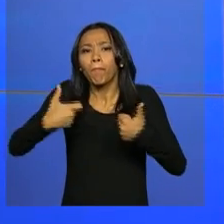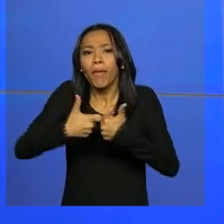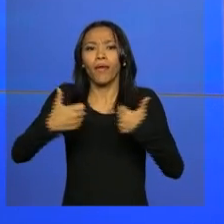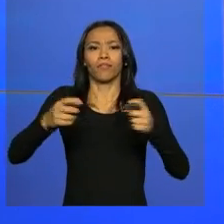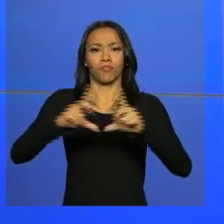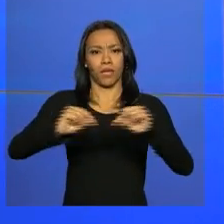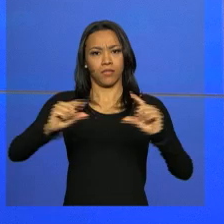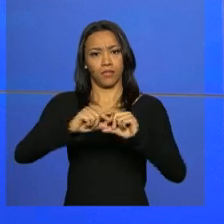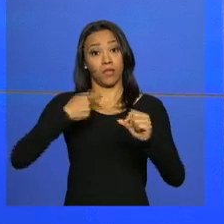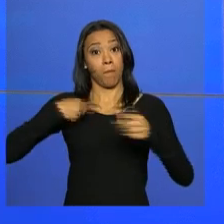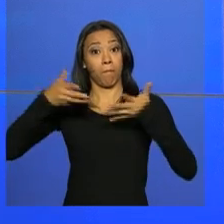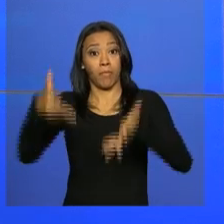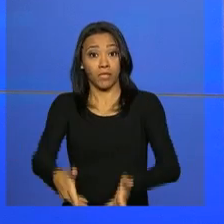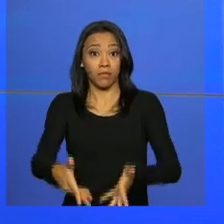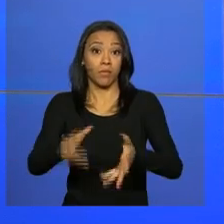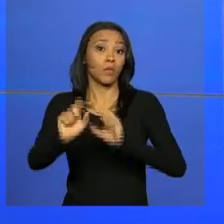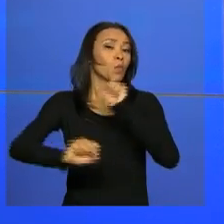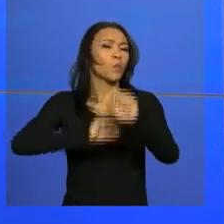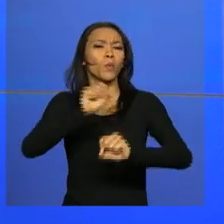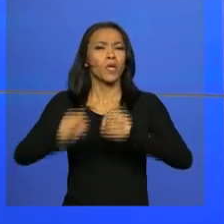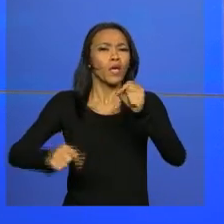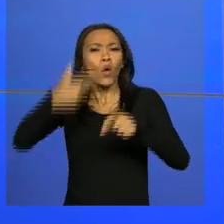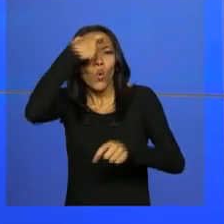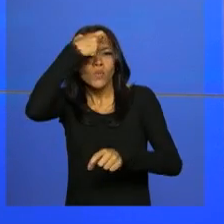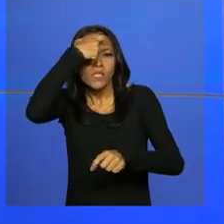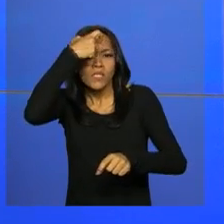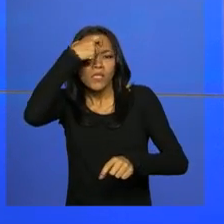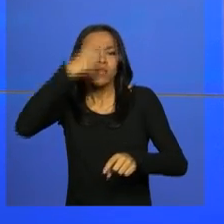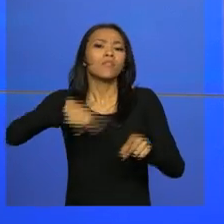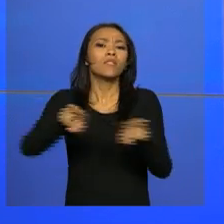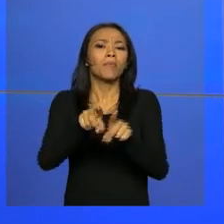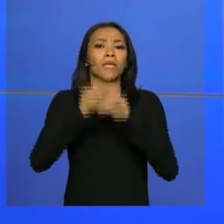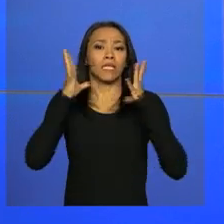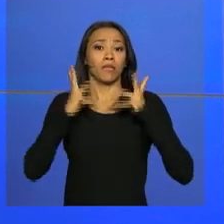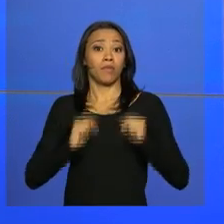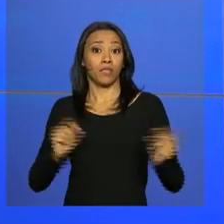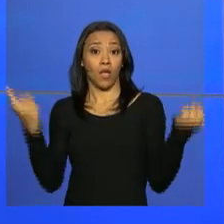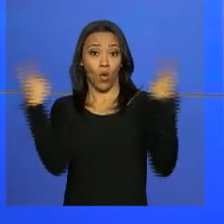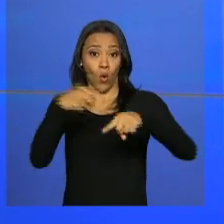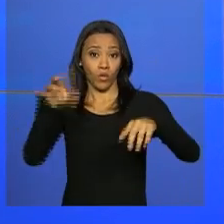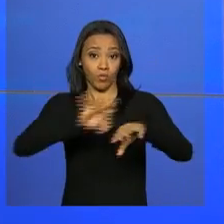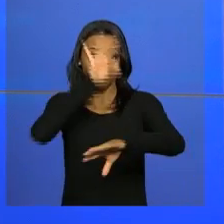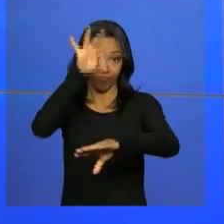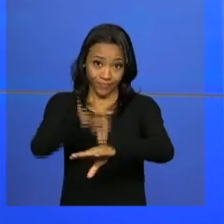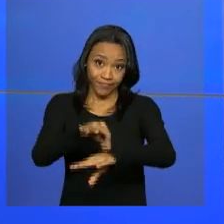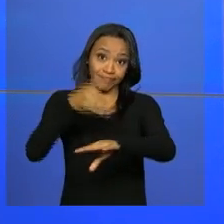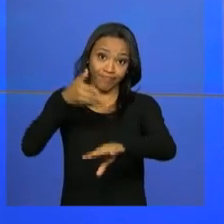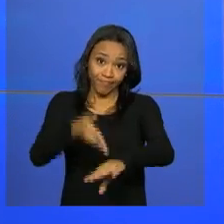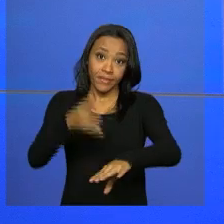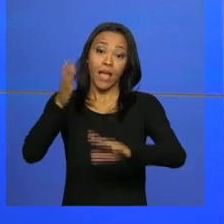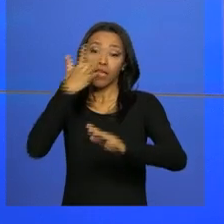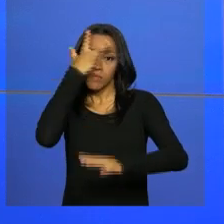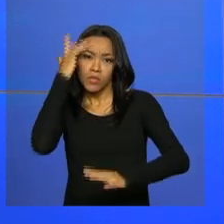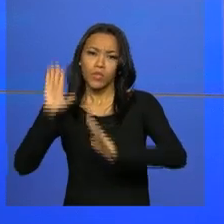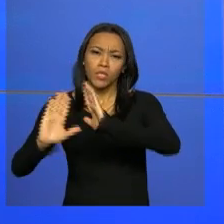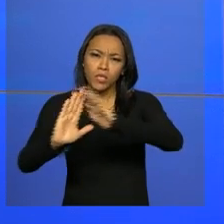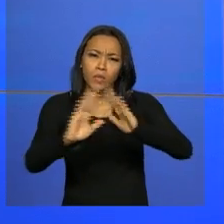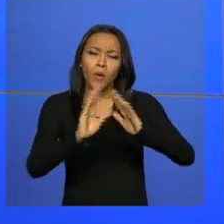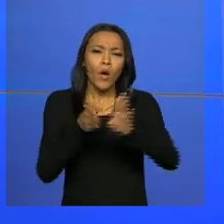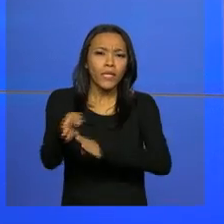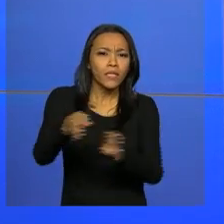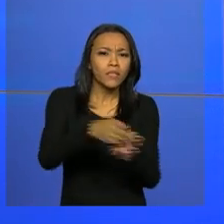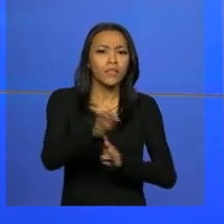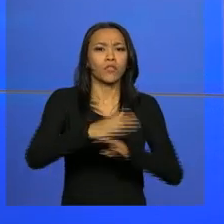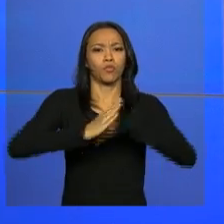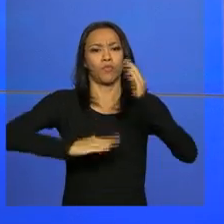estão participando de uma ação de conscientização e limpeza contra o mosquito Aedes aegypti. Os moradores estão recebendo orientação